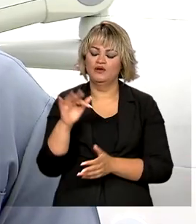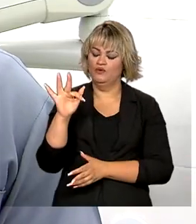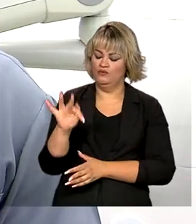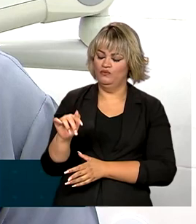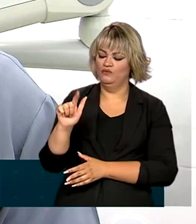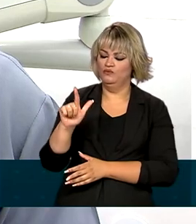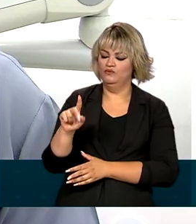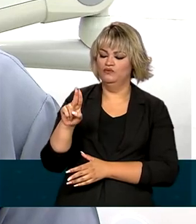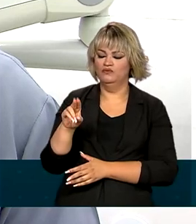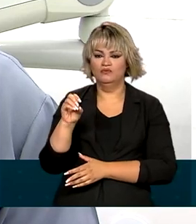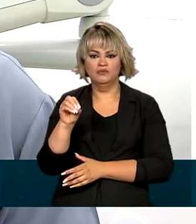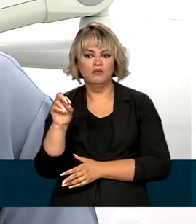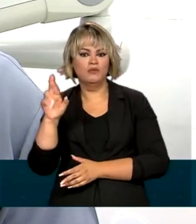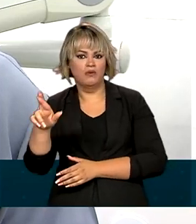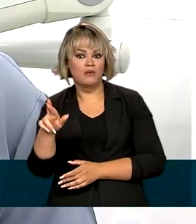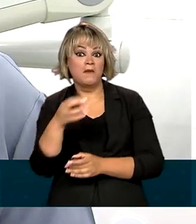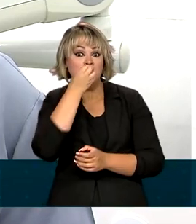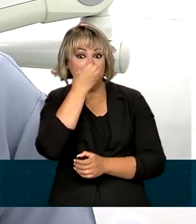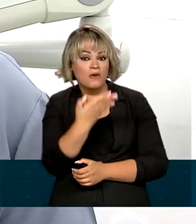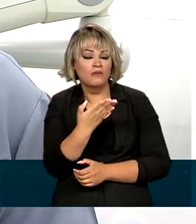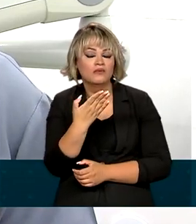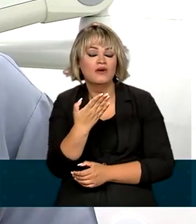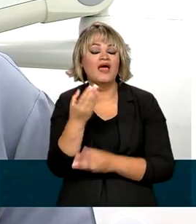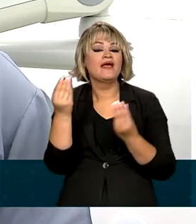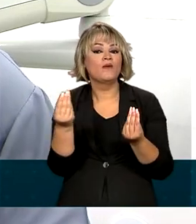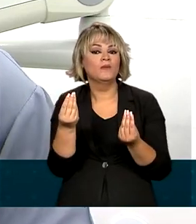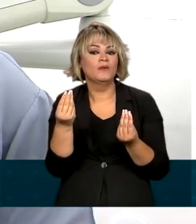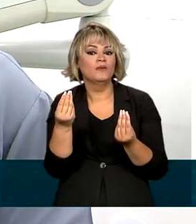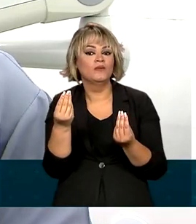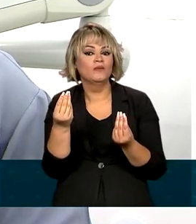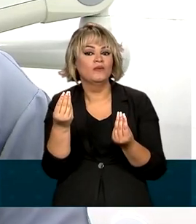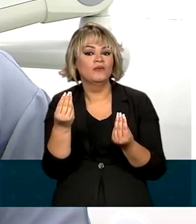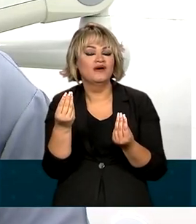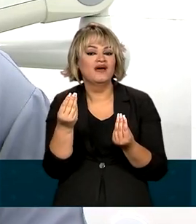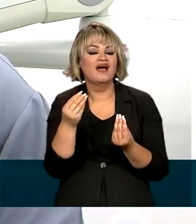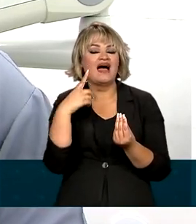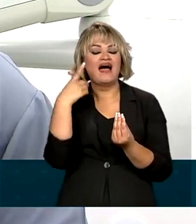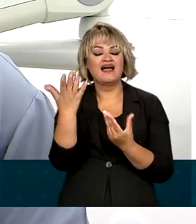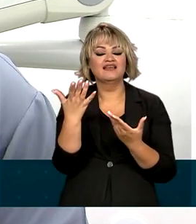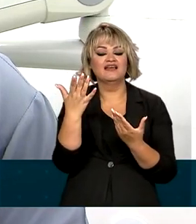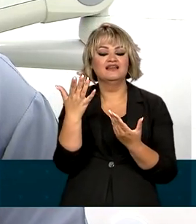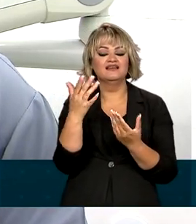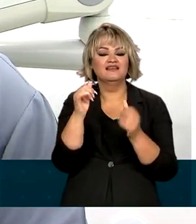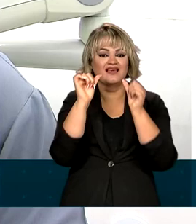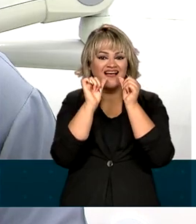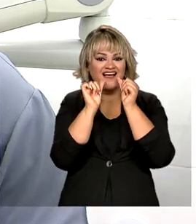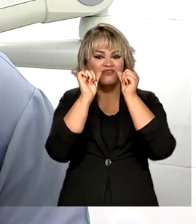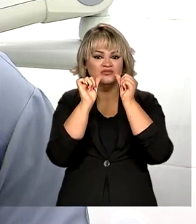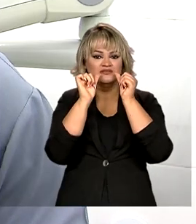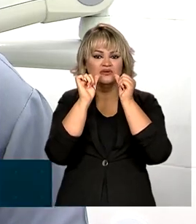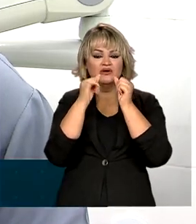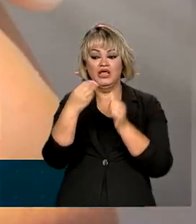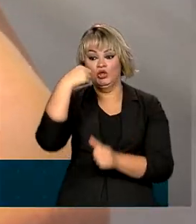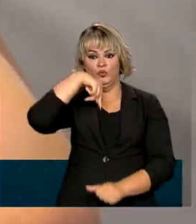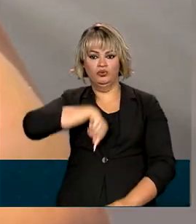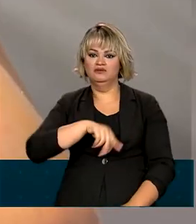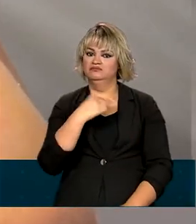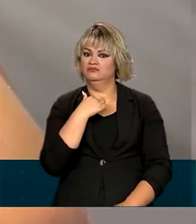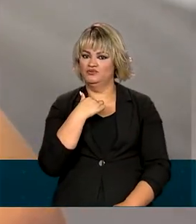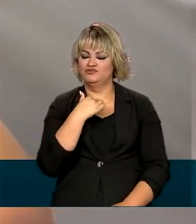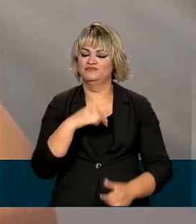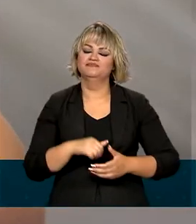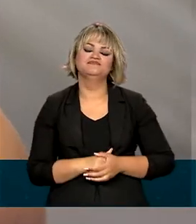gente, que fortalece os dentes, ele é aquele flúor tópico, em contato com o dente e não engolido. É